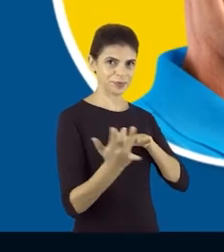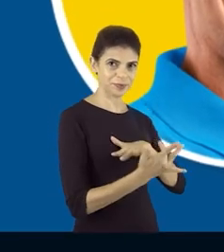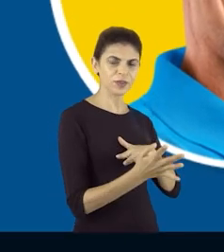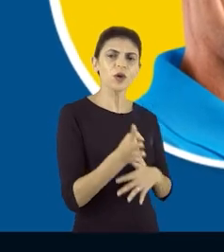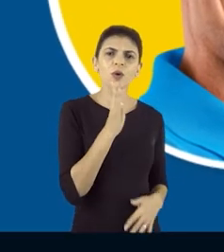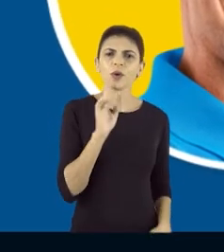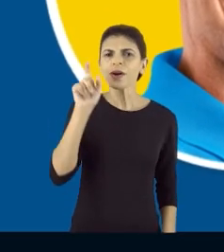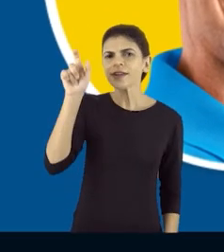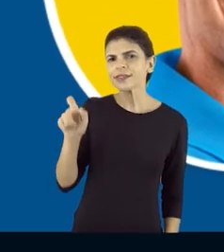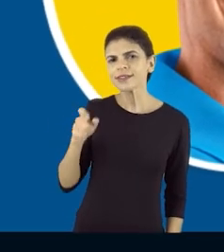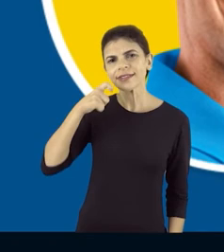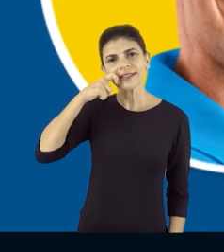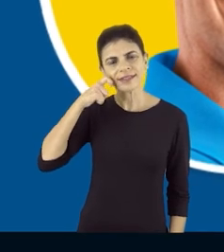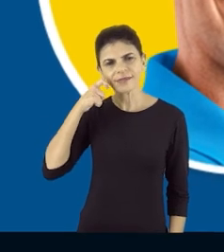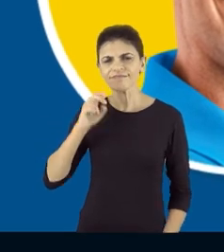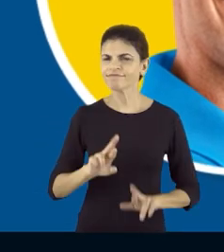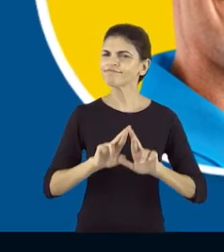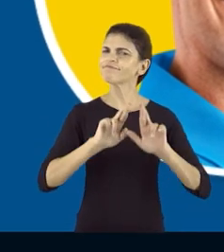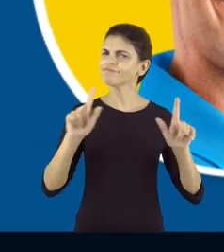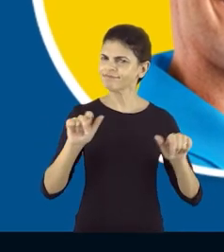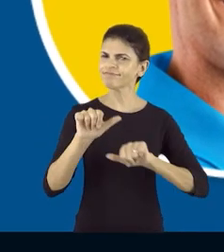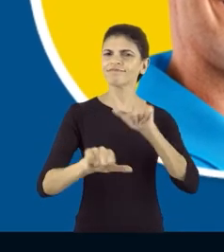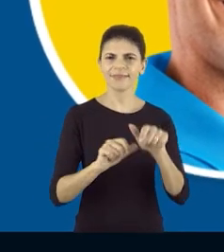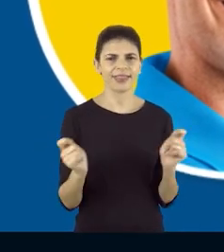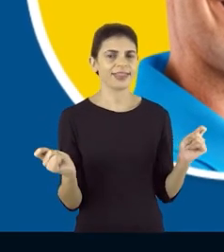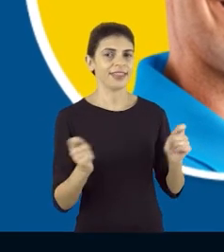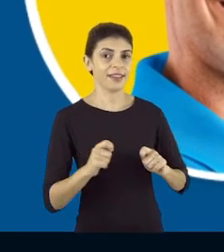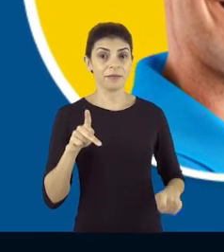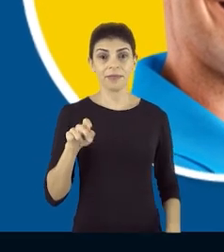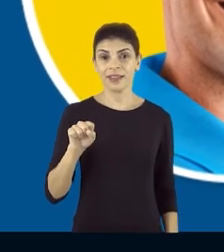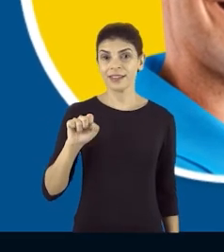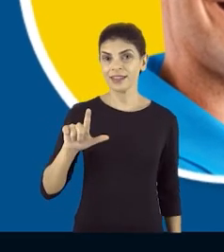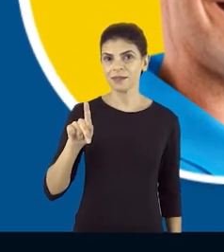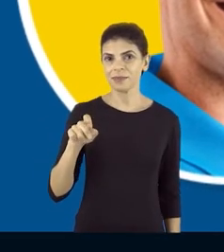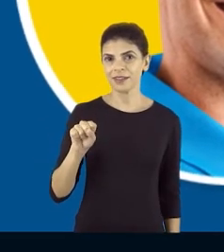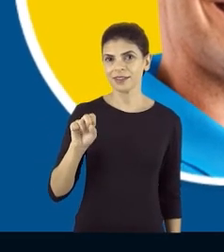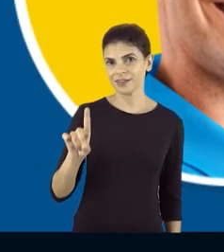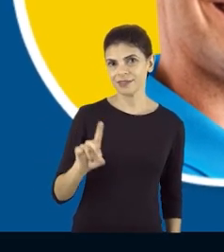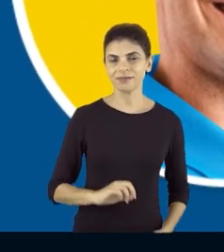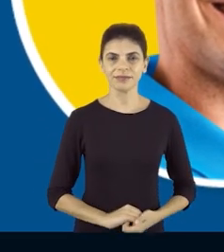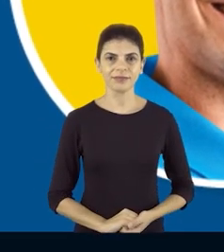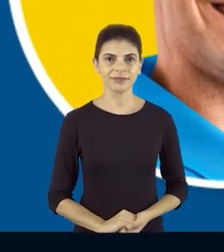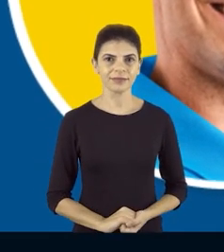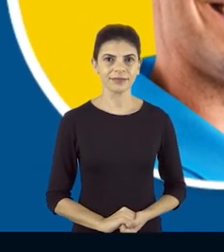Acesse as redes sociais e conheça Luiz Lima. O Rio tem opção PSL e PSD.